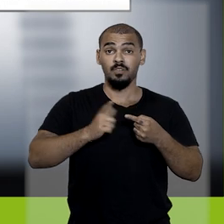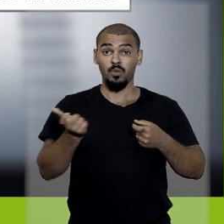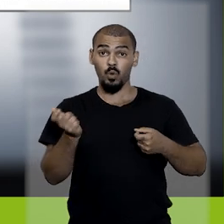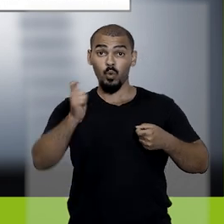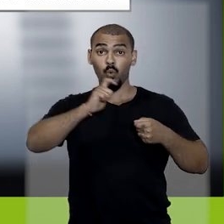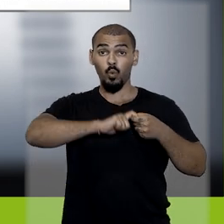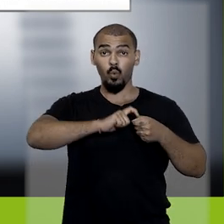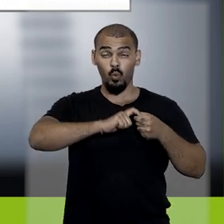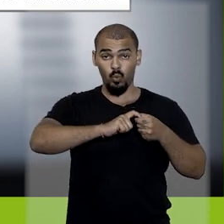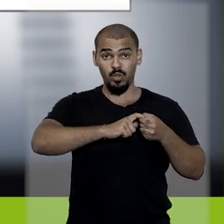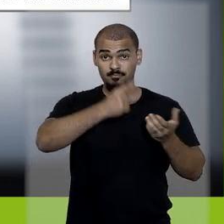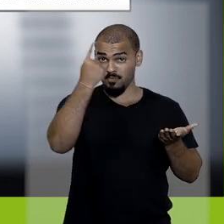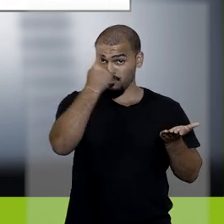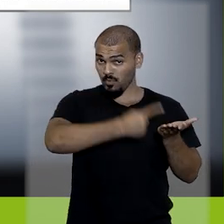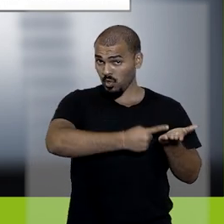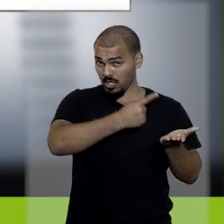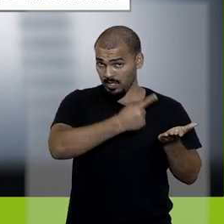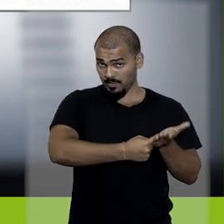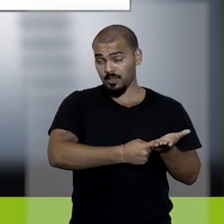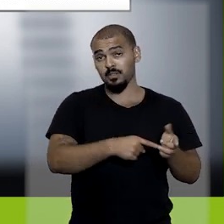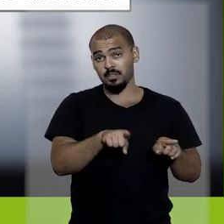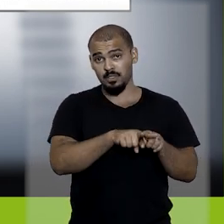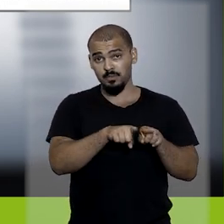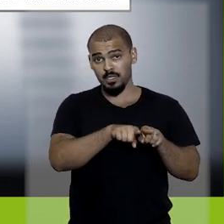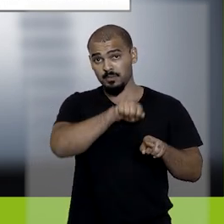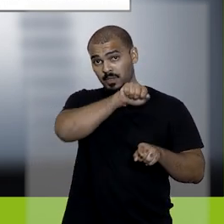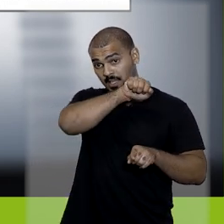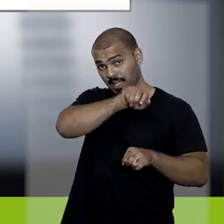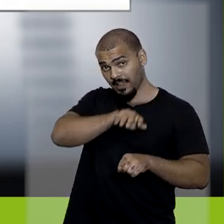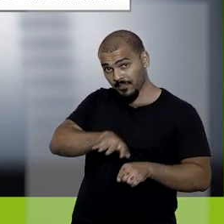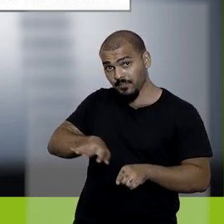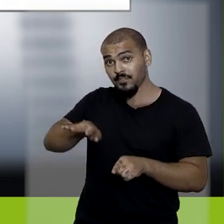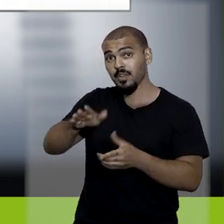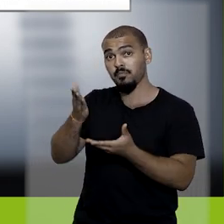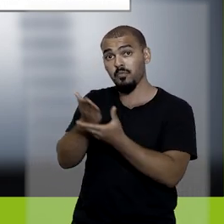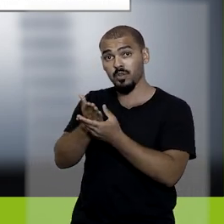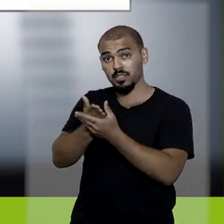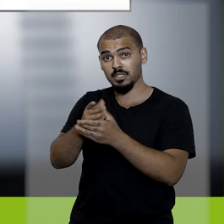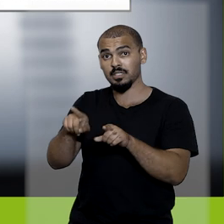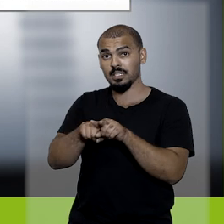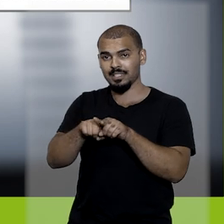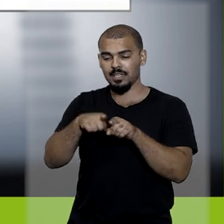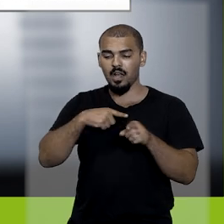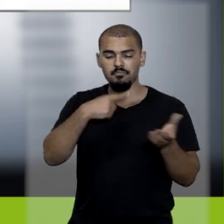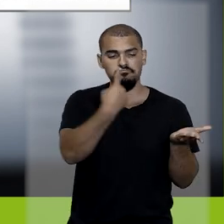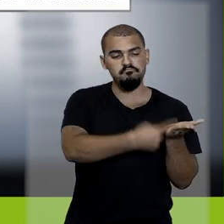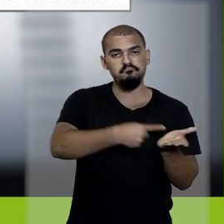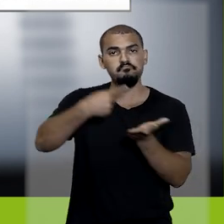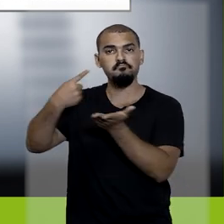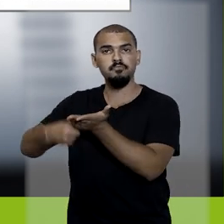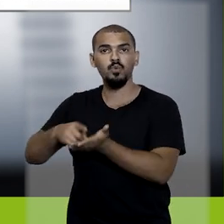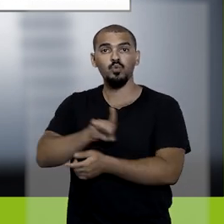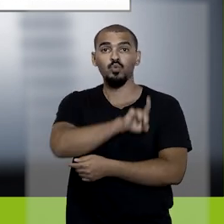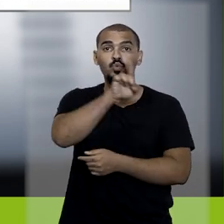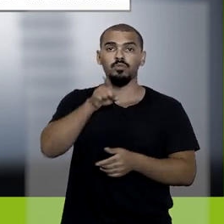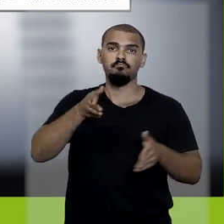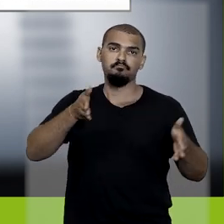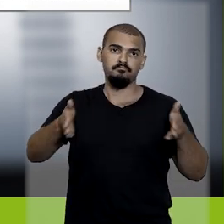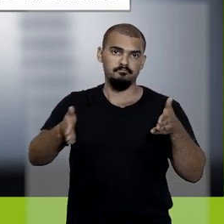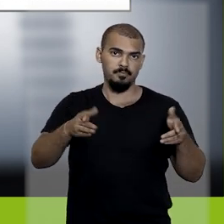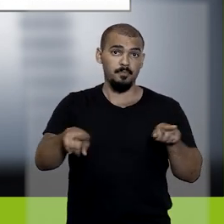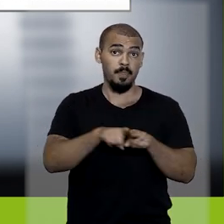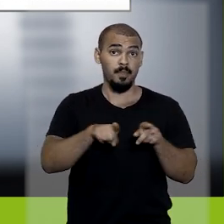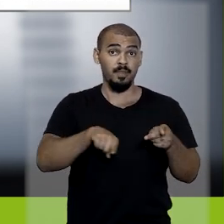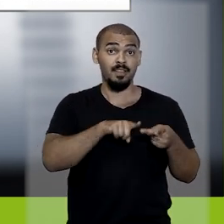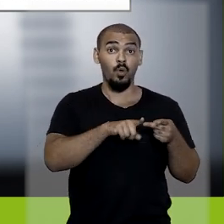retorno programado, que fica vinculado ao envio do processo e estabelece o controle de prazos entre unidades, e